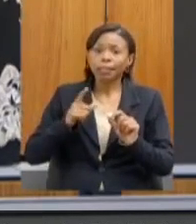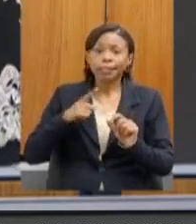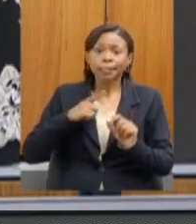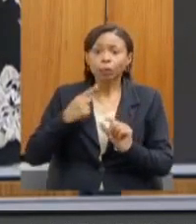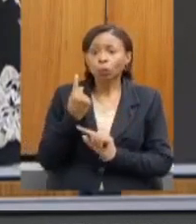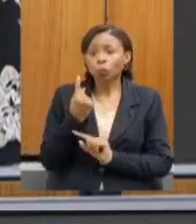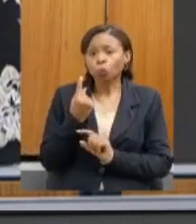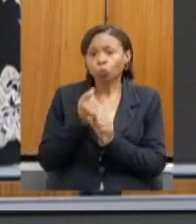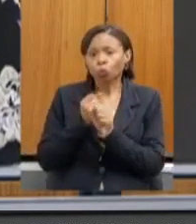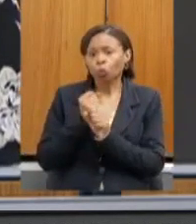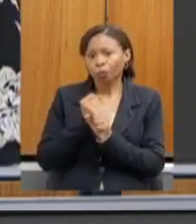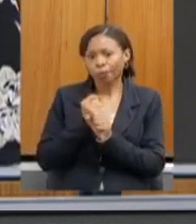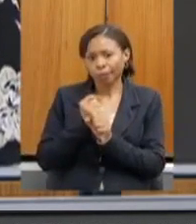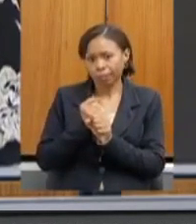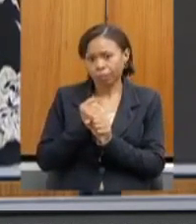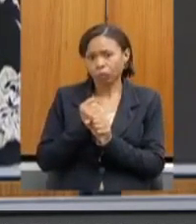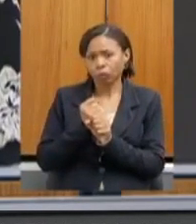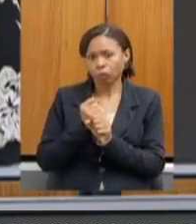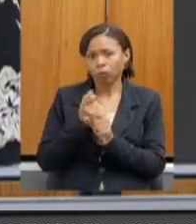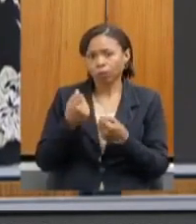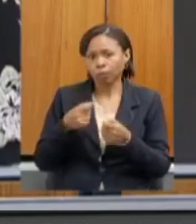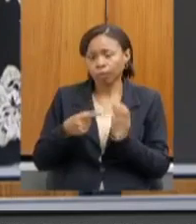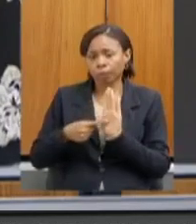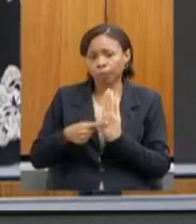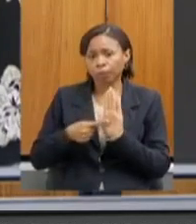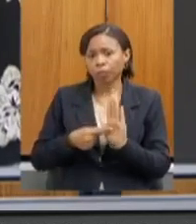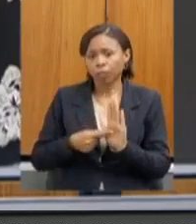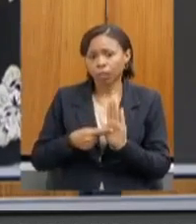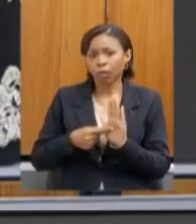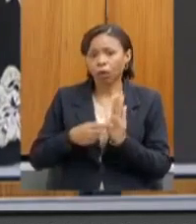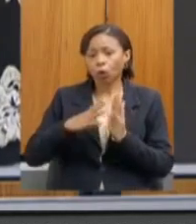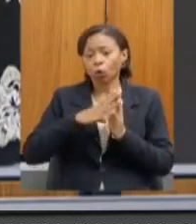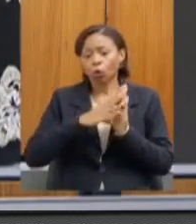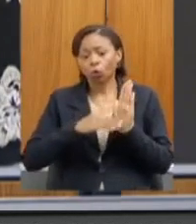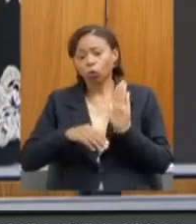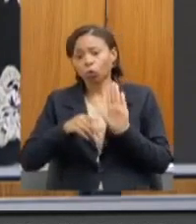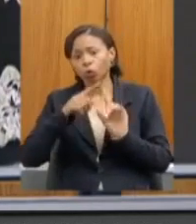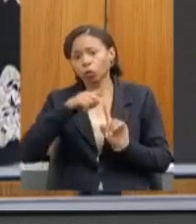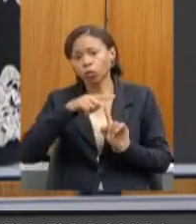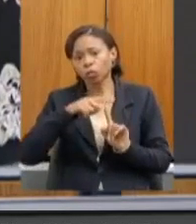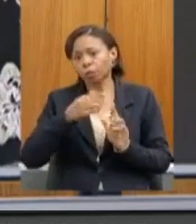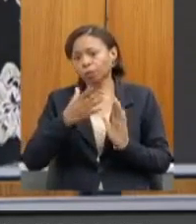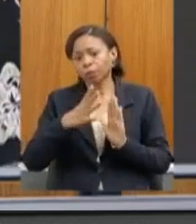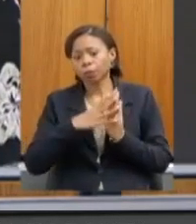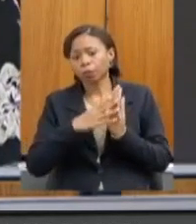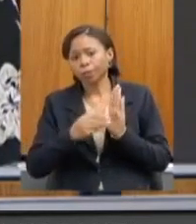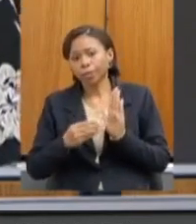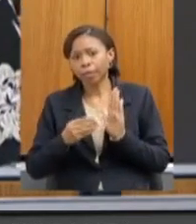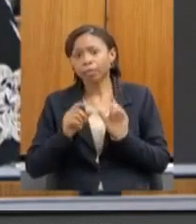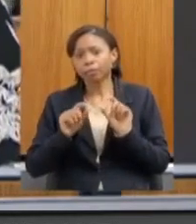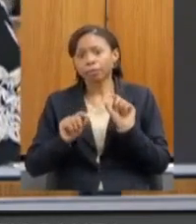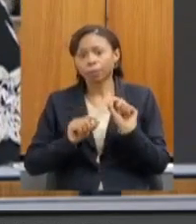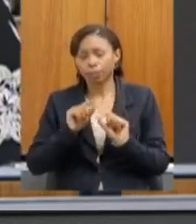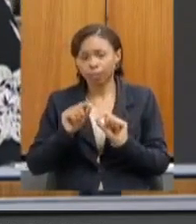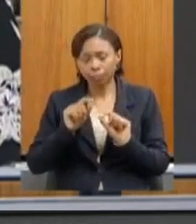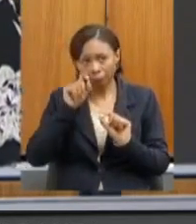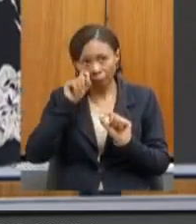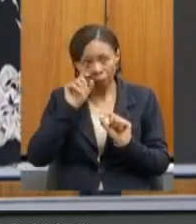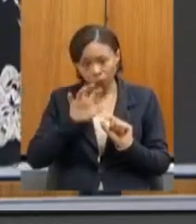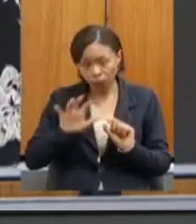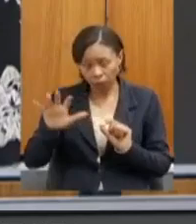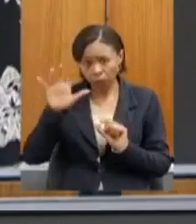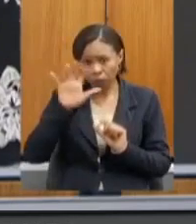para apresentar uma modelagem regional do nosso Estado para prestação de serviços e saneamento. E essa modelagem regional